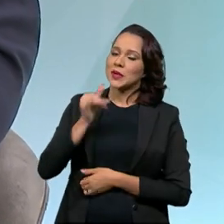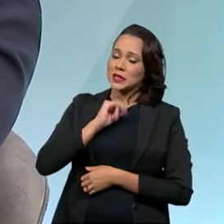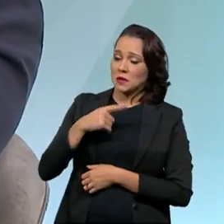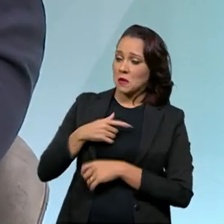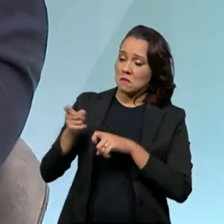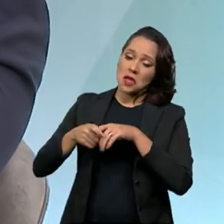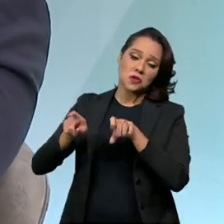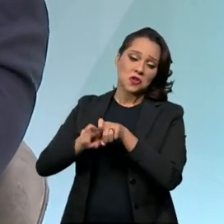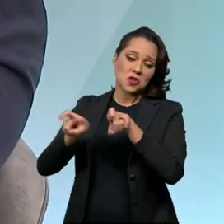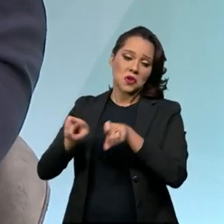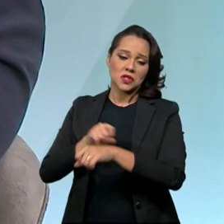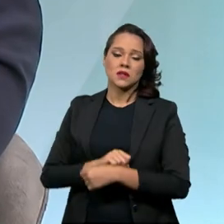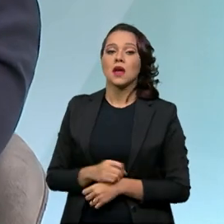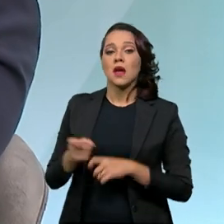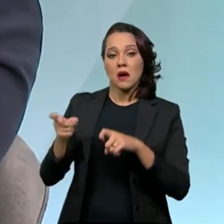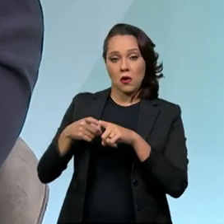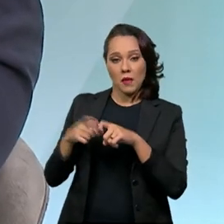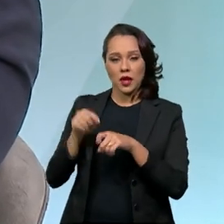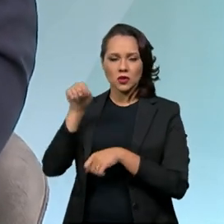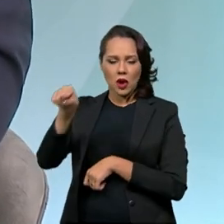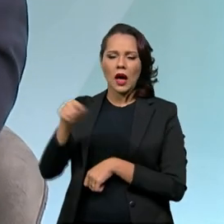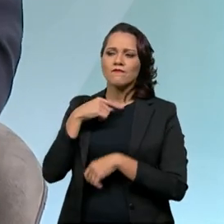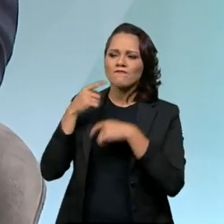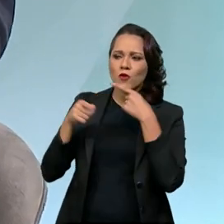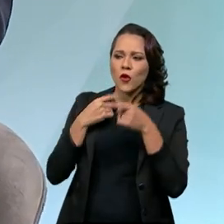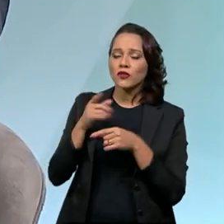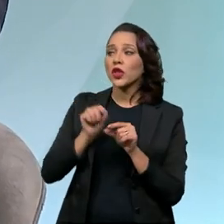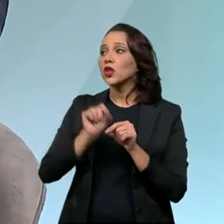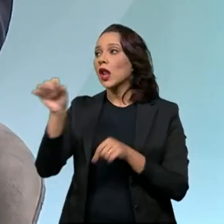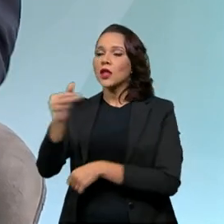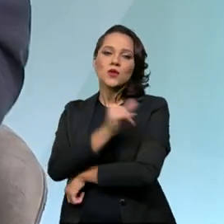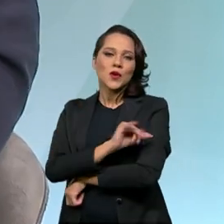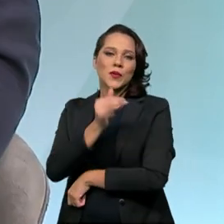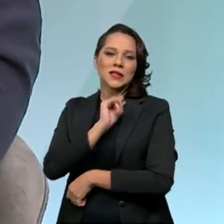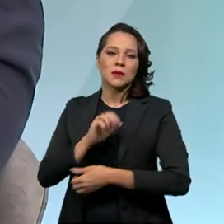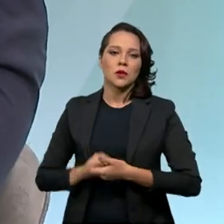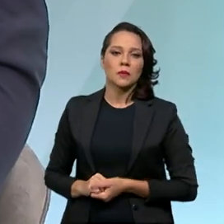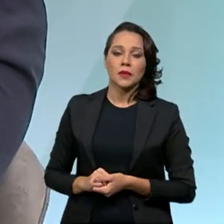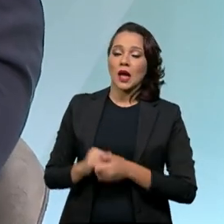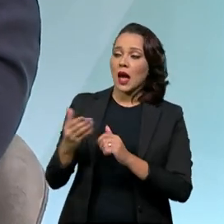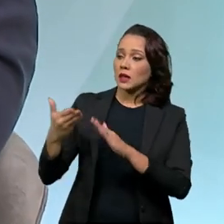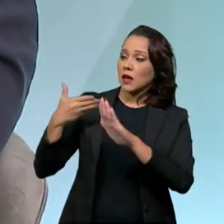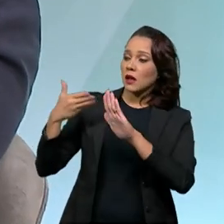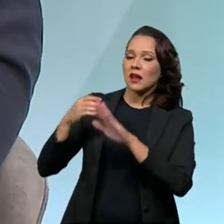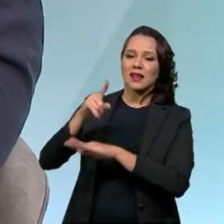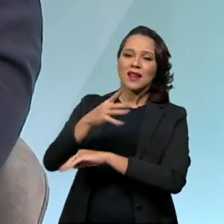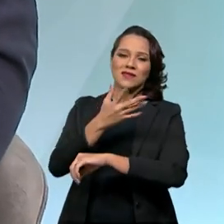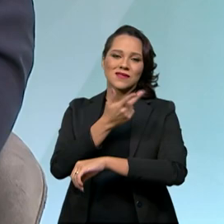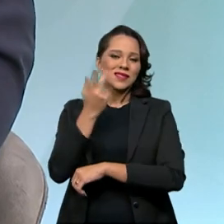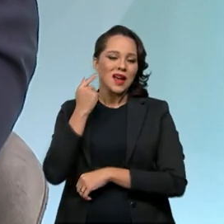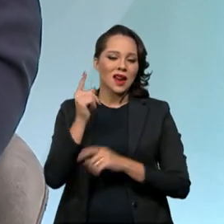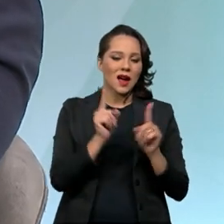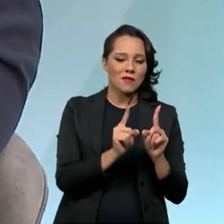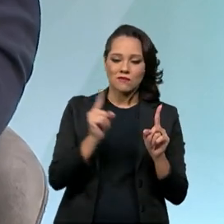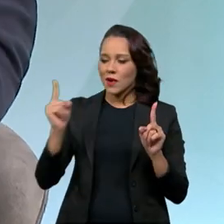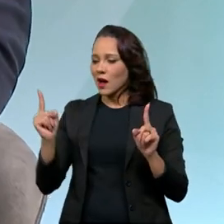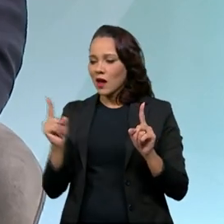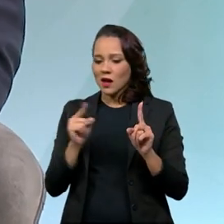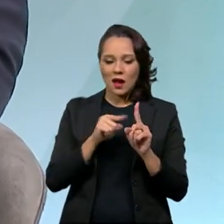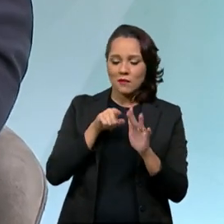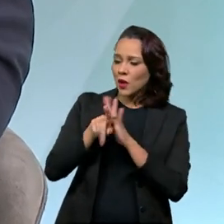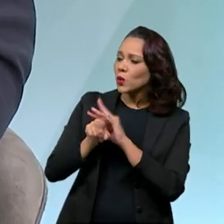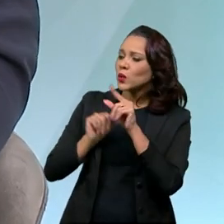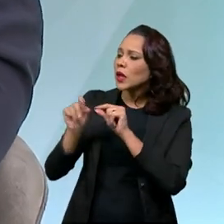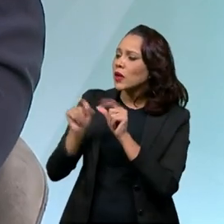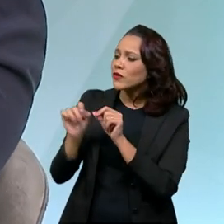exemplo, sou ginecologista. O médico da atenção primária tem uma dúvida, eu estou lá no Rio de Janeiro, ele está, por exemplo, no sertão do Ceará, olha, o que é eu faço em